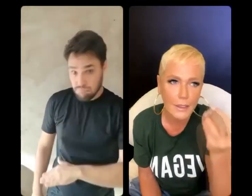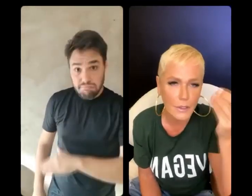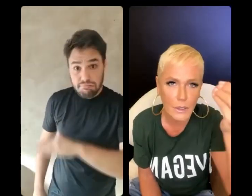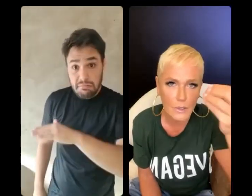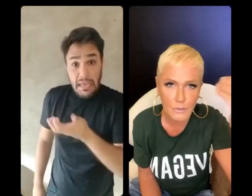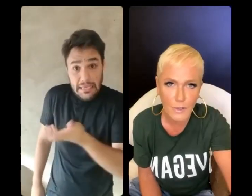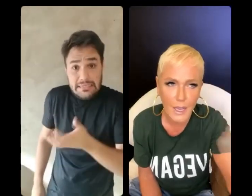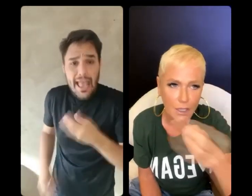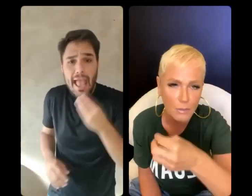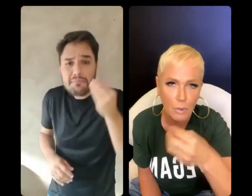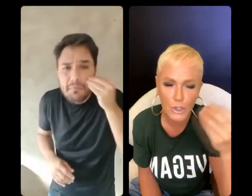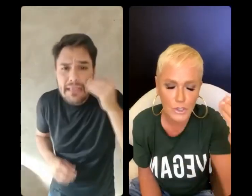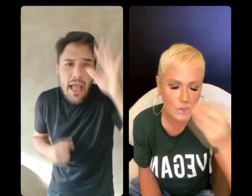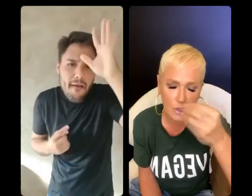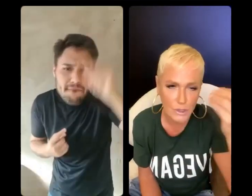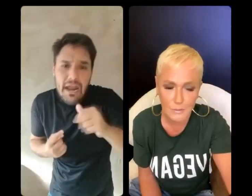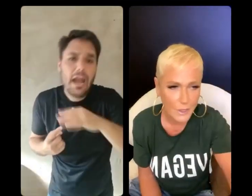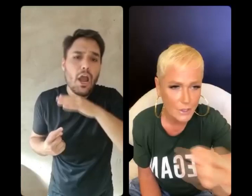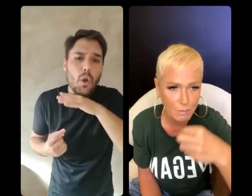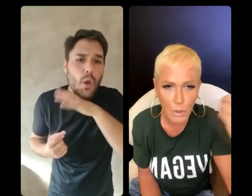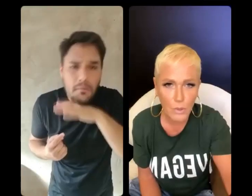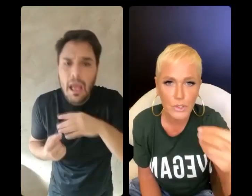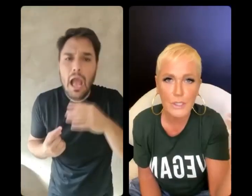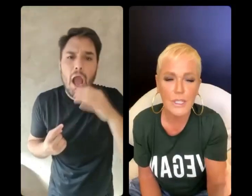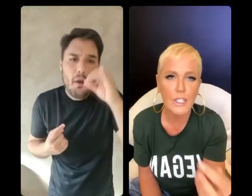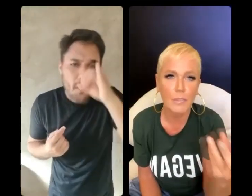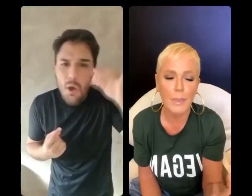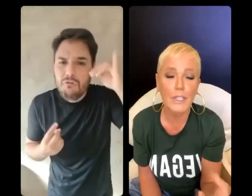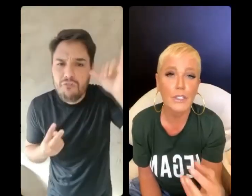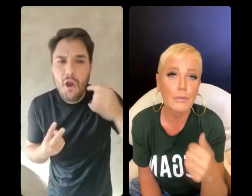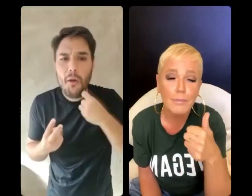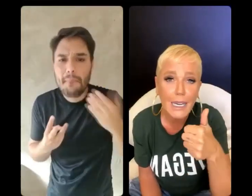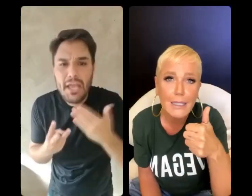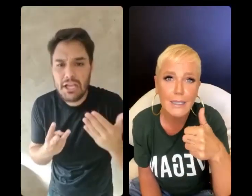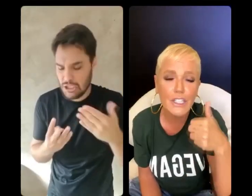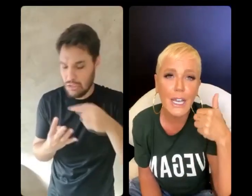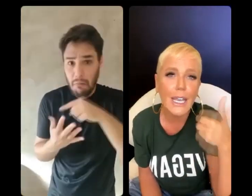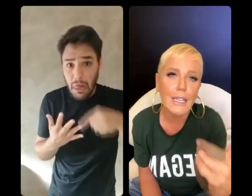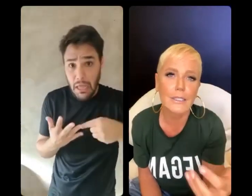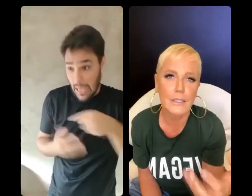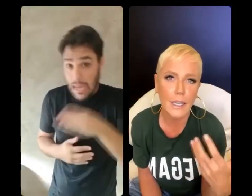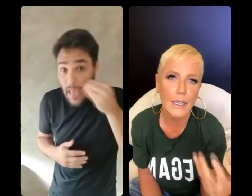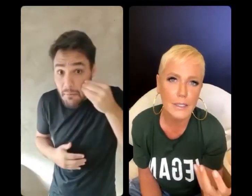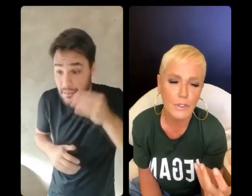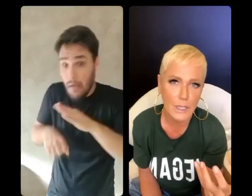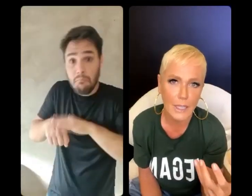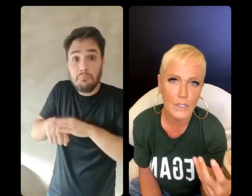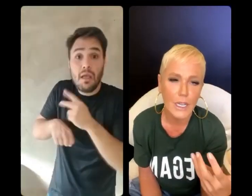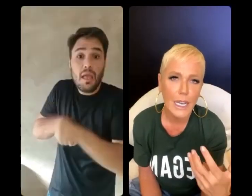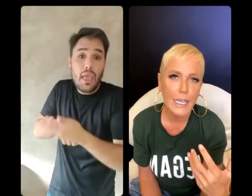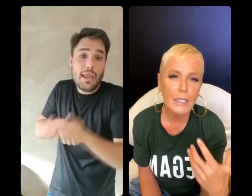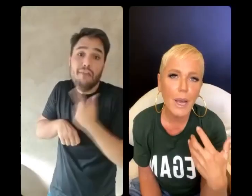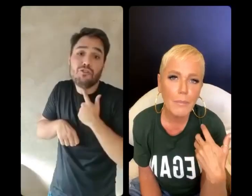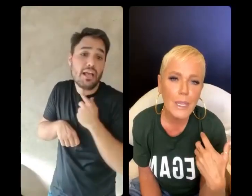carne de vaca, de boi, de porco, de que seja, peixe, beleza, deixa eles terem essa vontade.